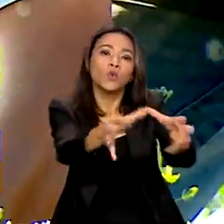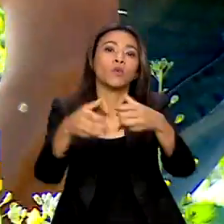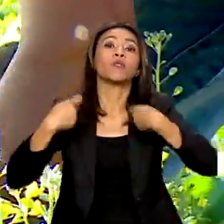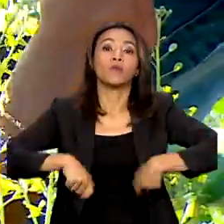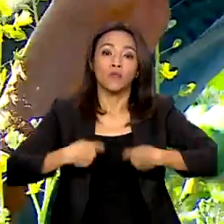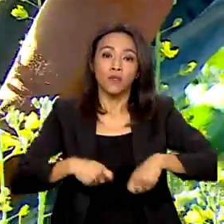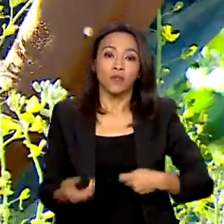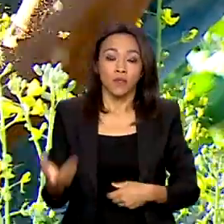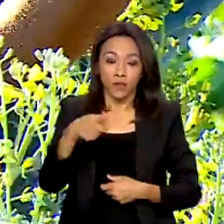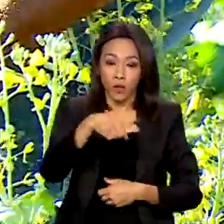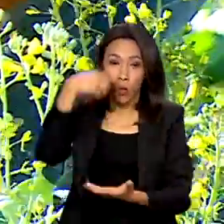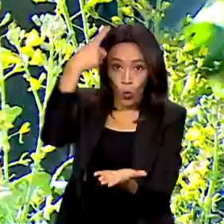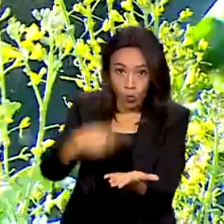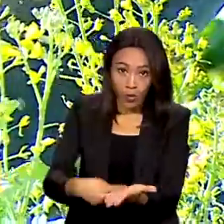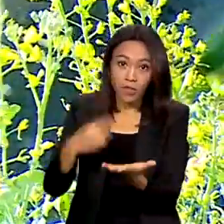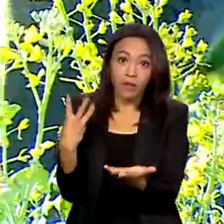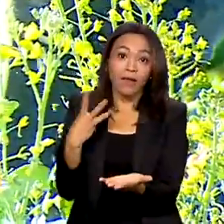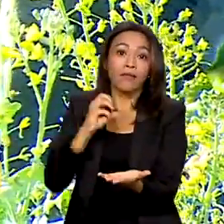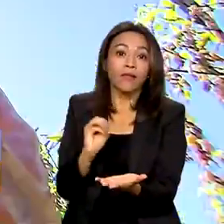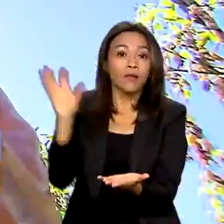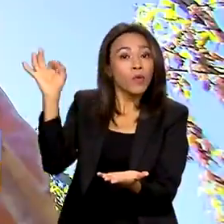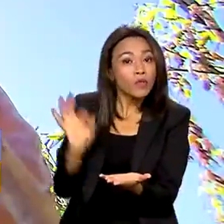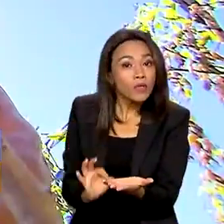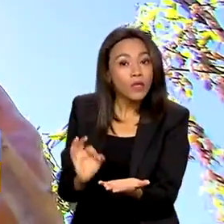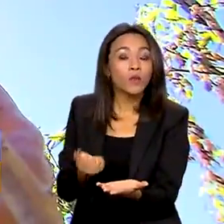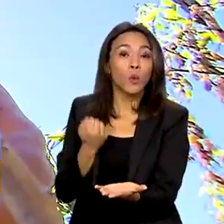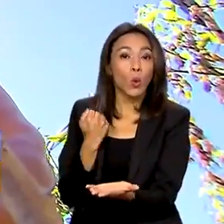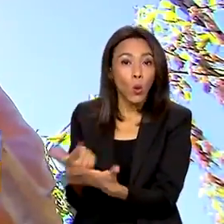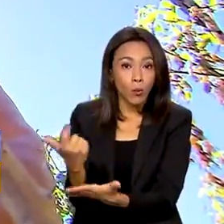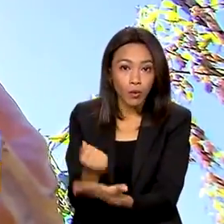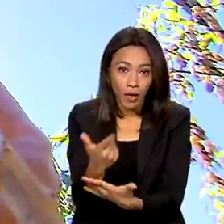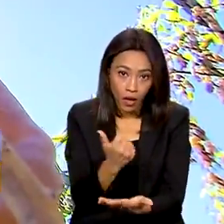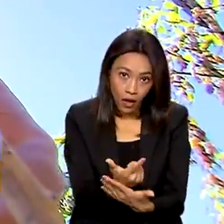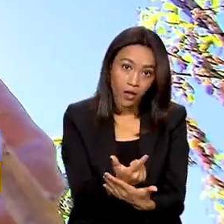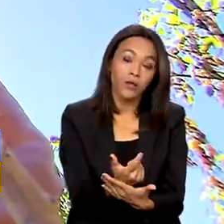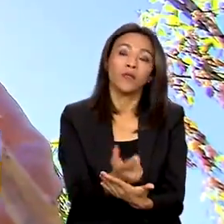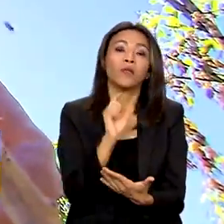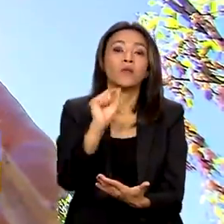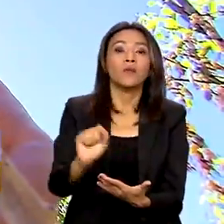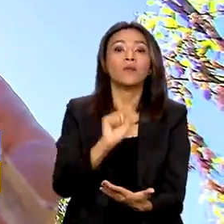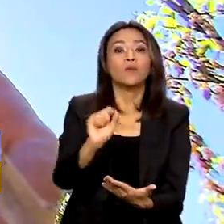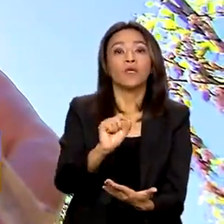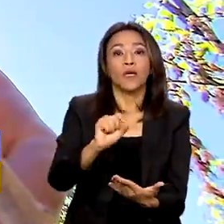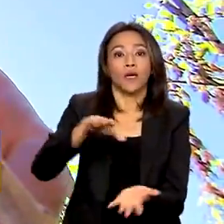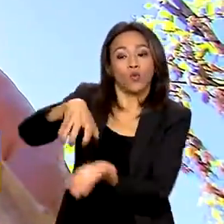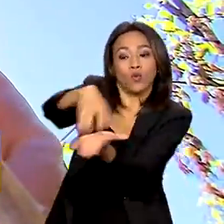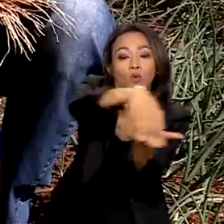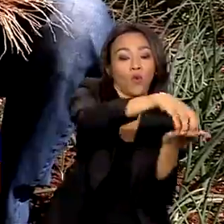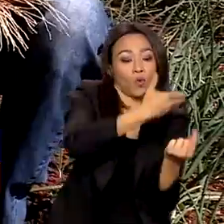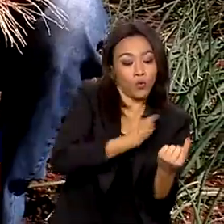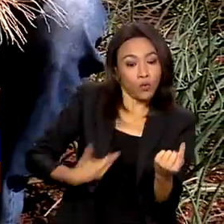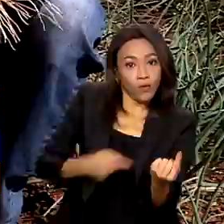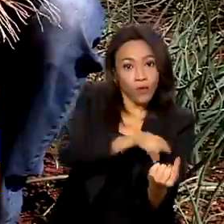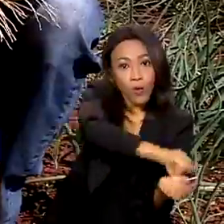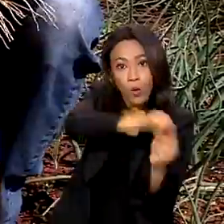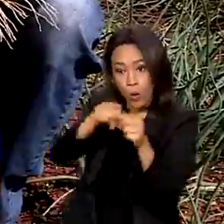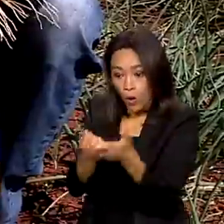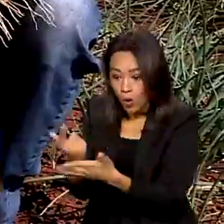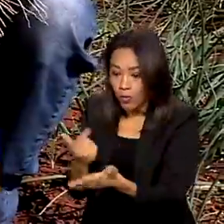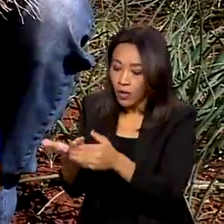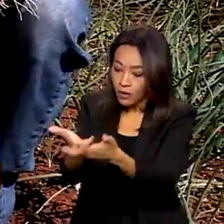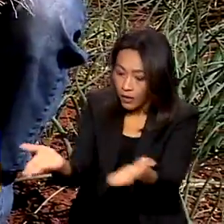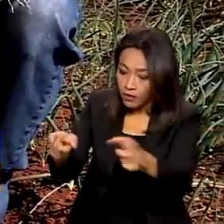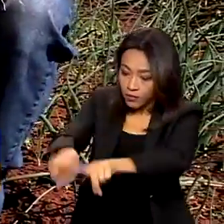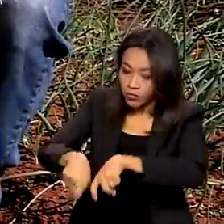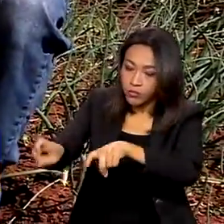comprometem a comprar 30% dos alimentos utilizados em todos os órgãos diretamente de pequenos agricultores familiares. Outras mudanças também